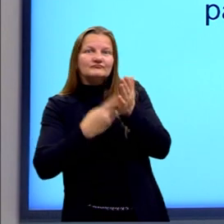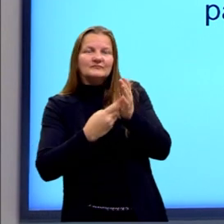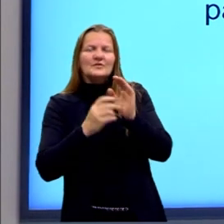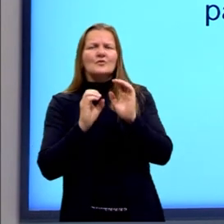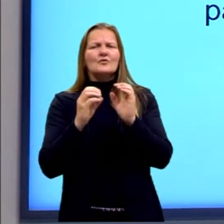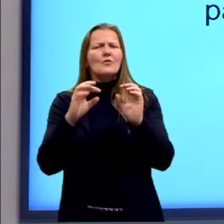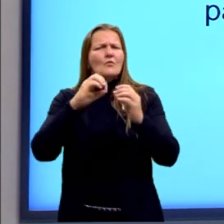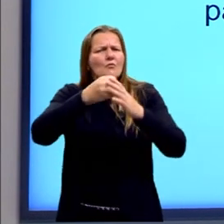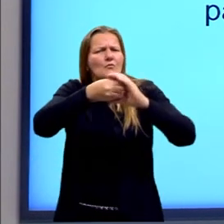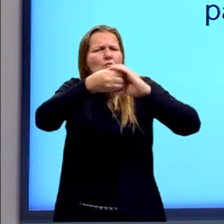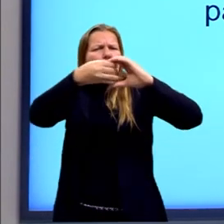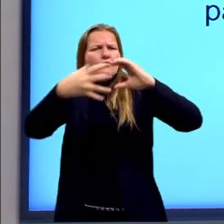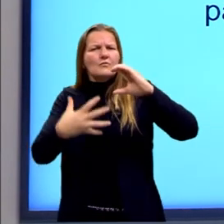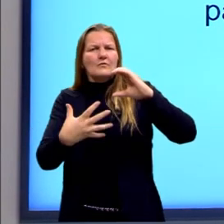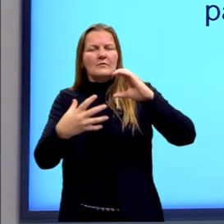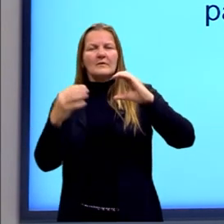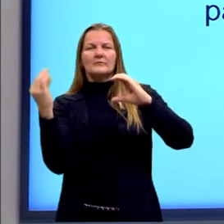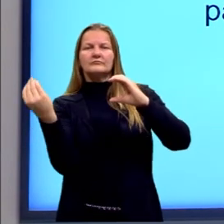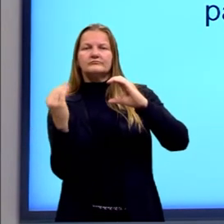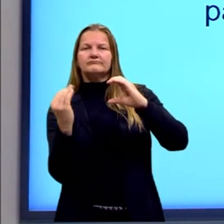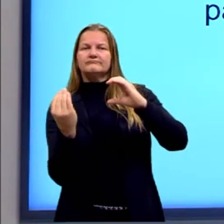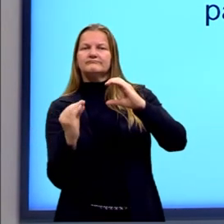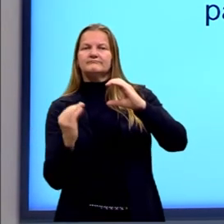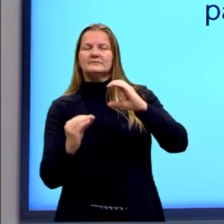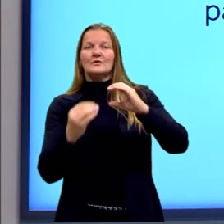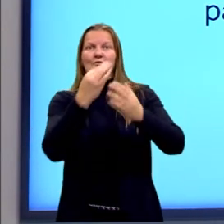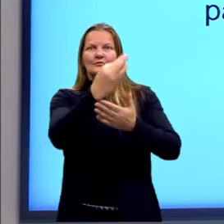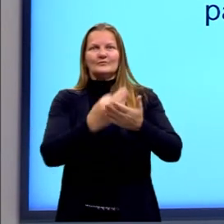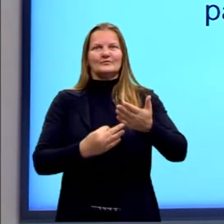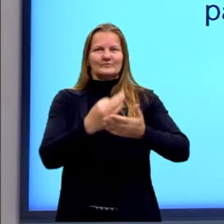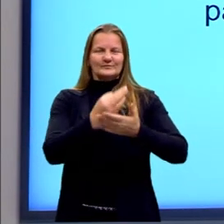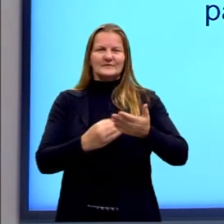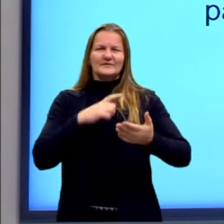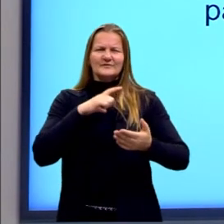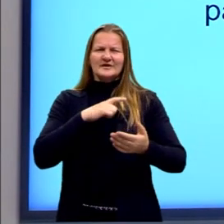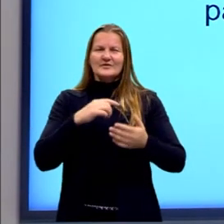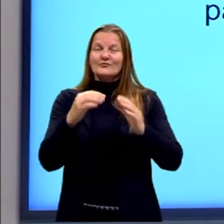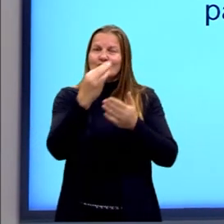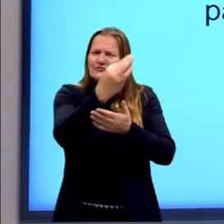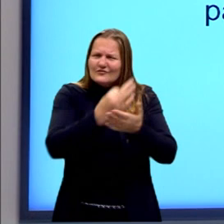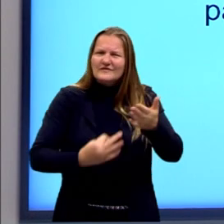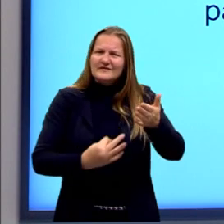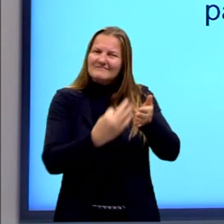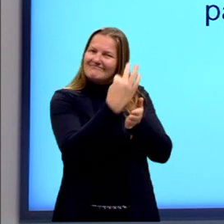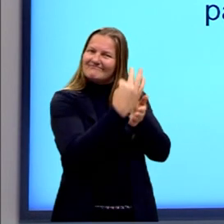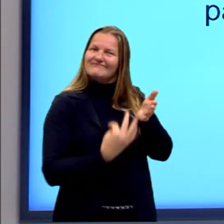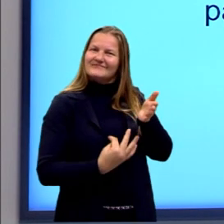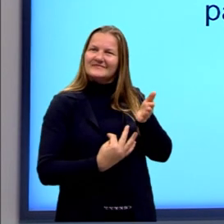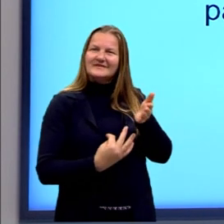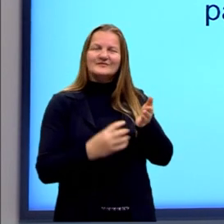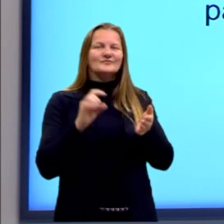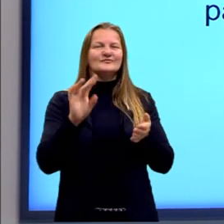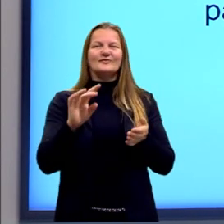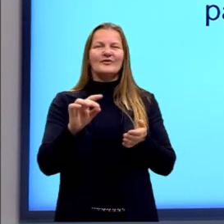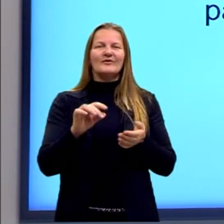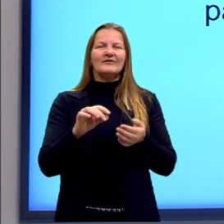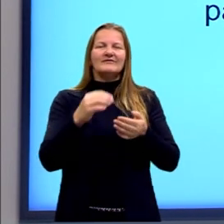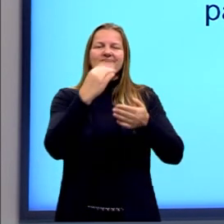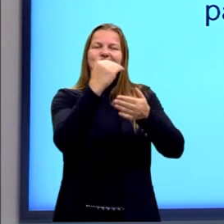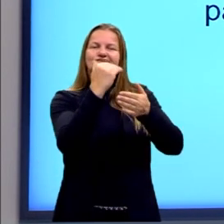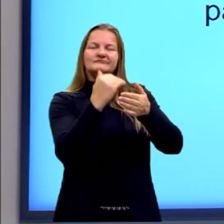características que fazem com que o texto seja um texto. e não apenas uma